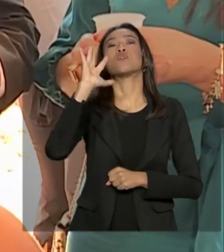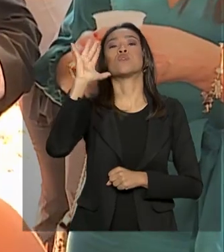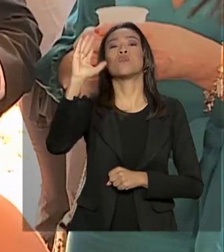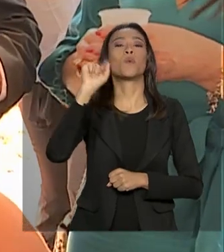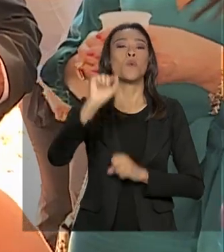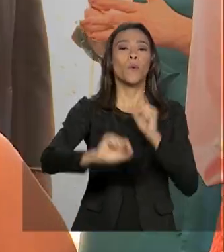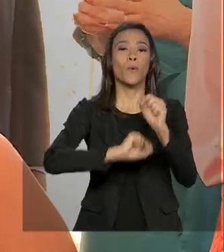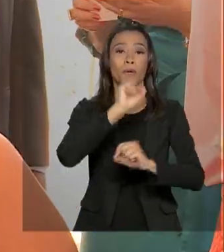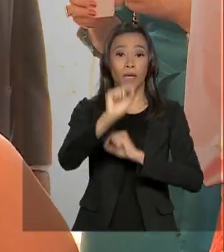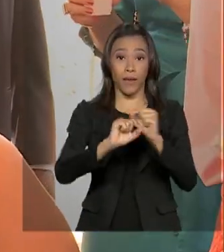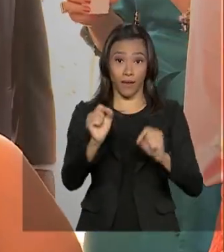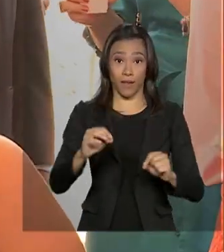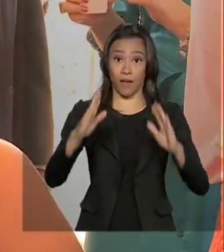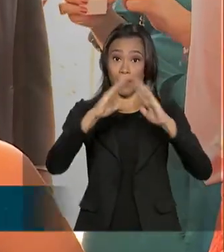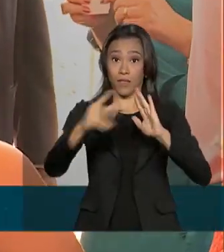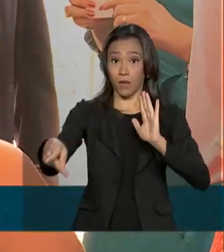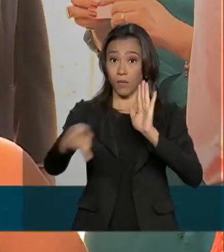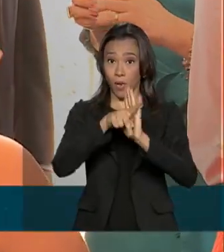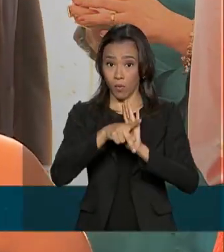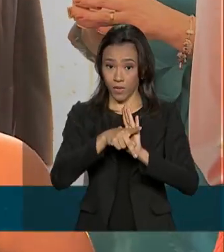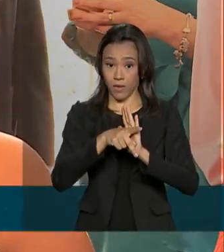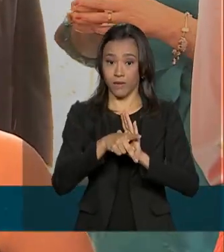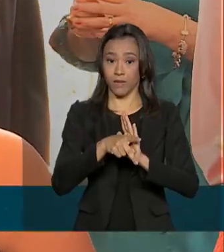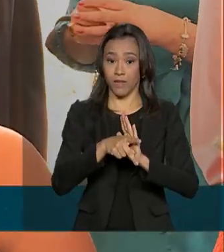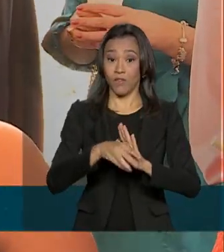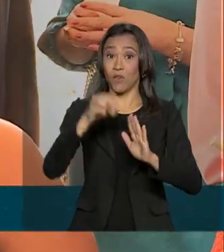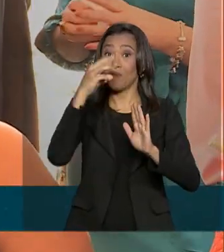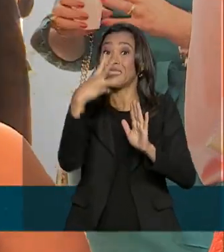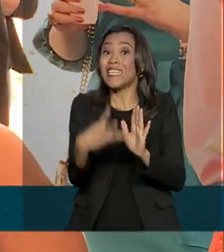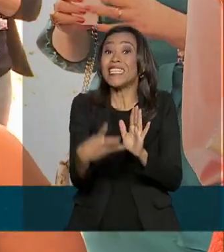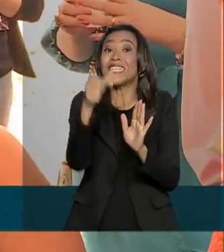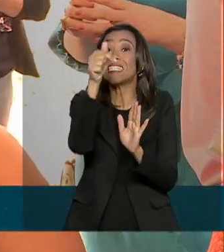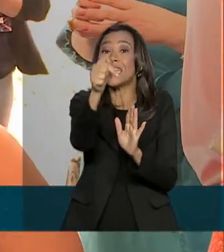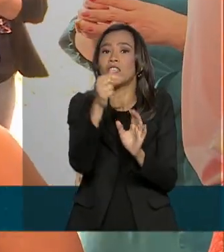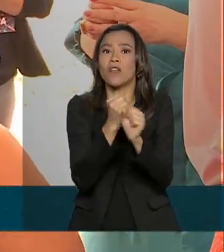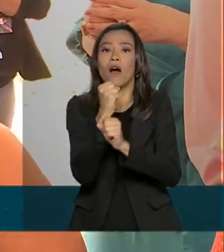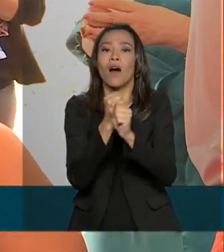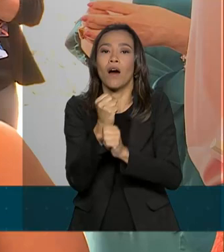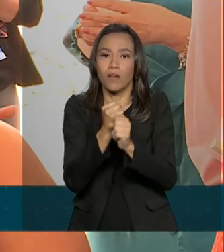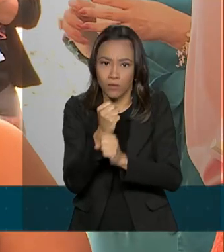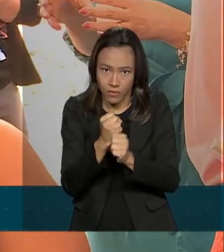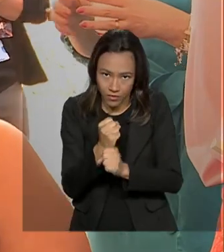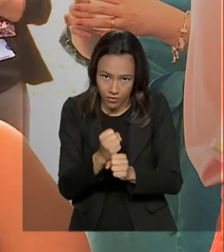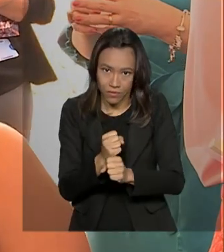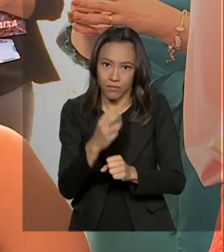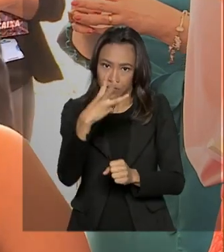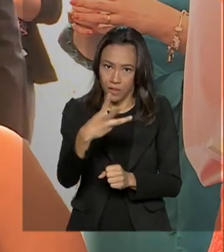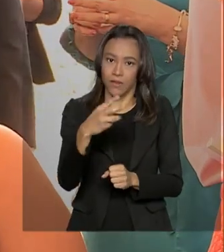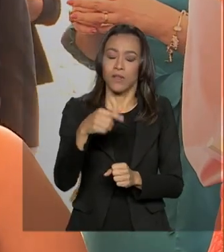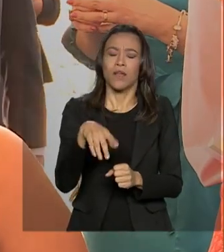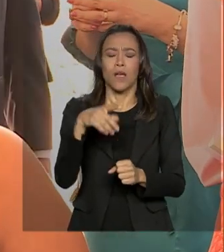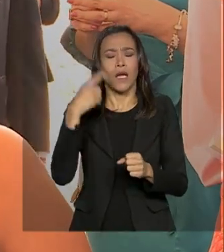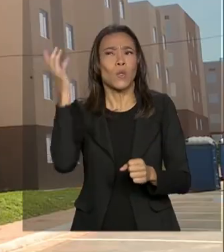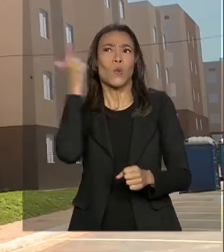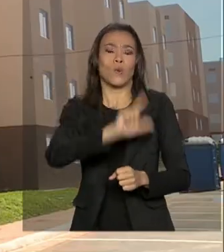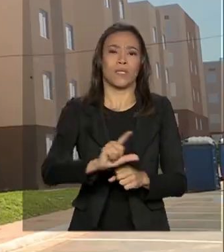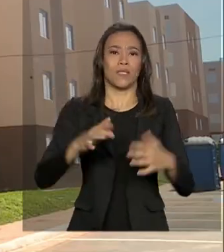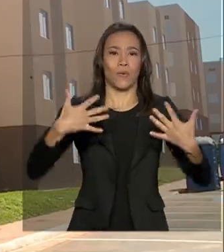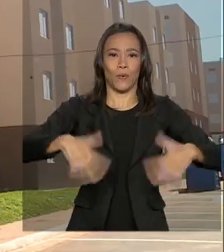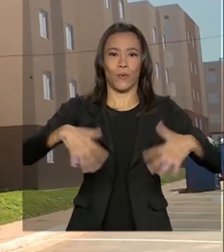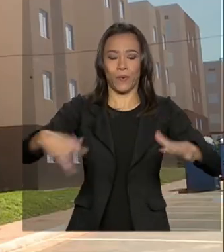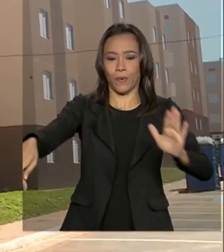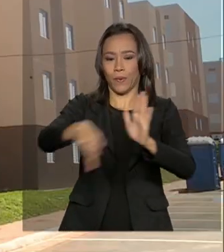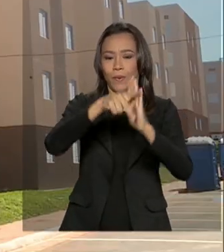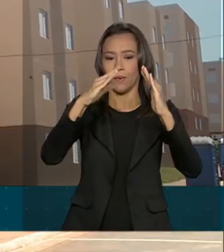casa própria. Foram 37 anos de espera, né? Depois dos meus 55 anos de idade, eu realizar meu sonho. Um